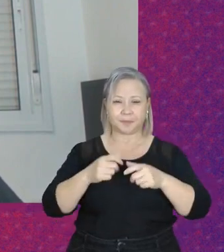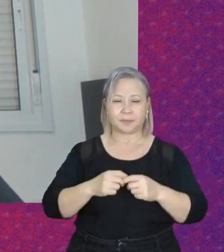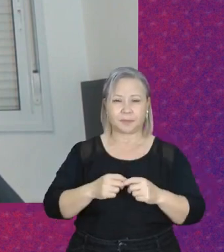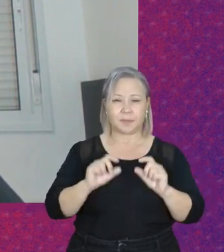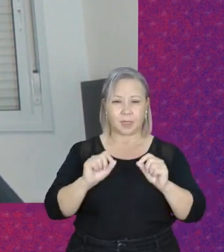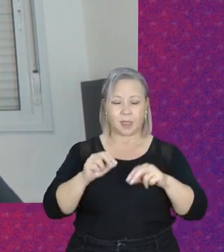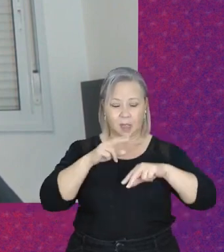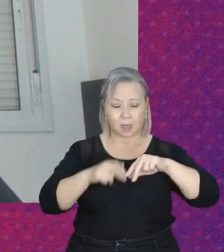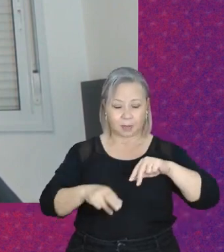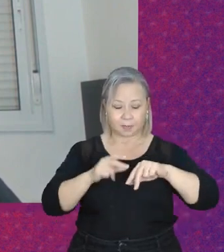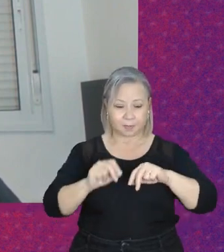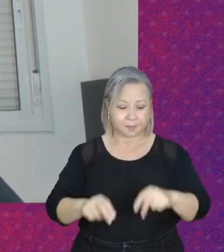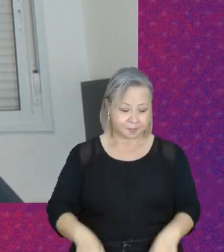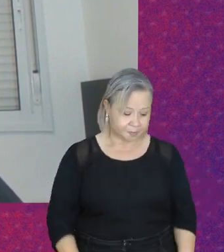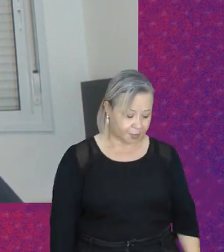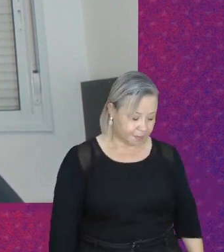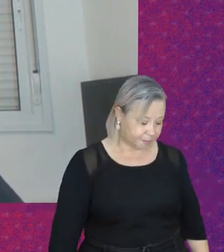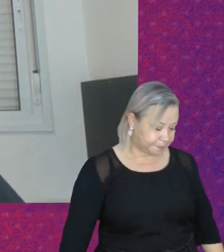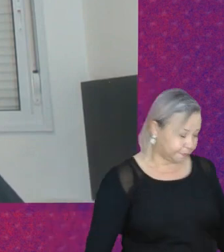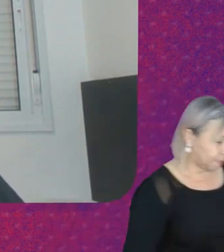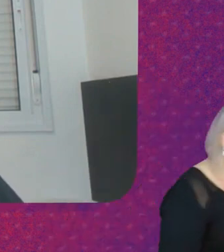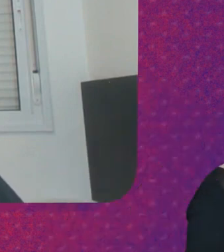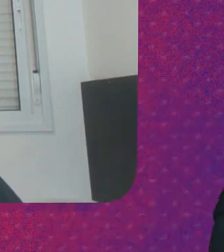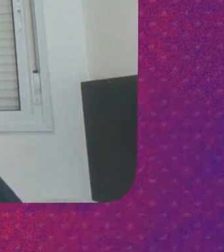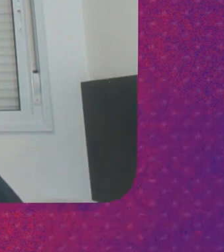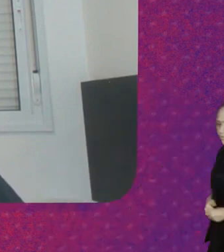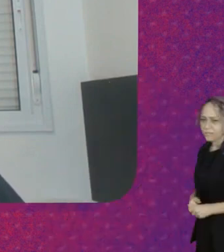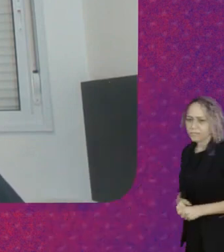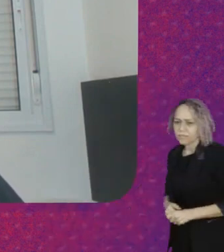gênero e de raça. Lembrando que